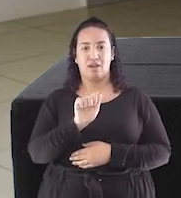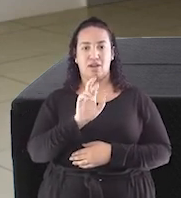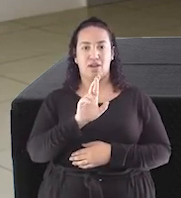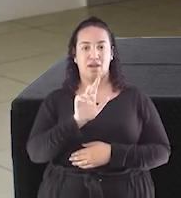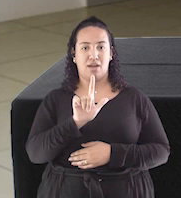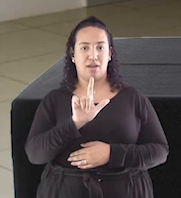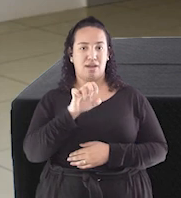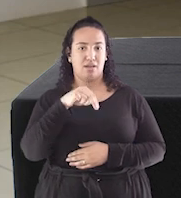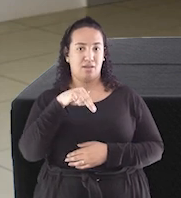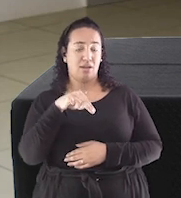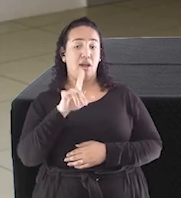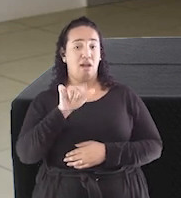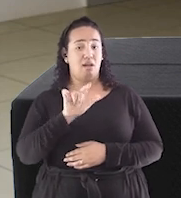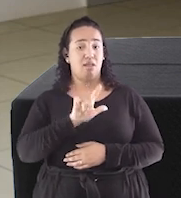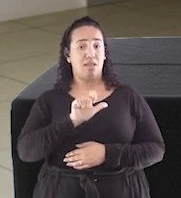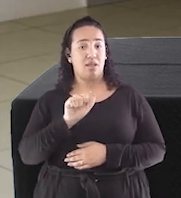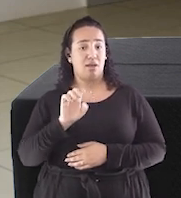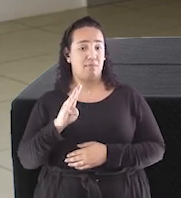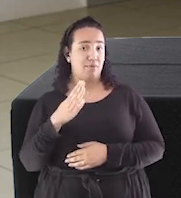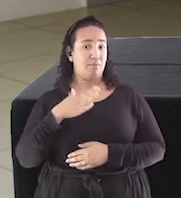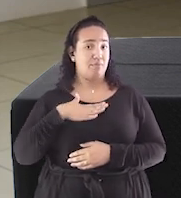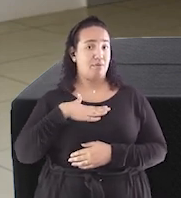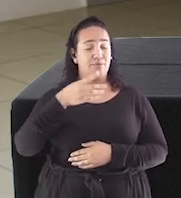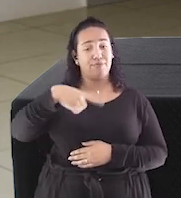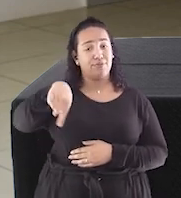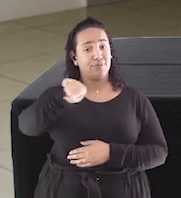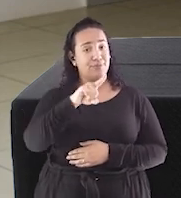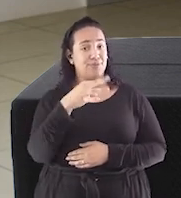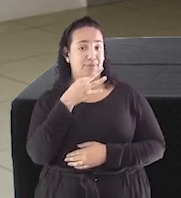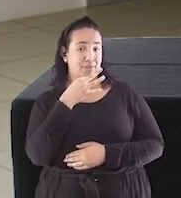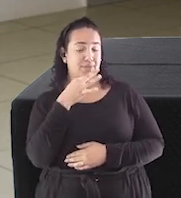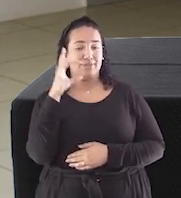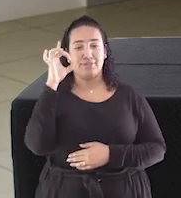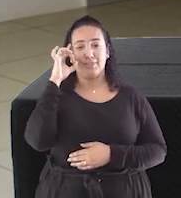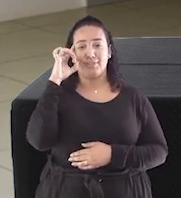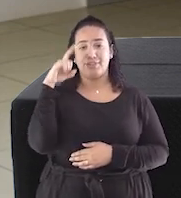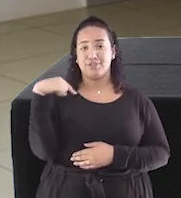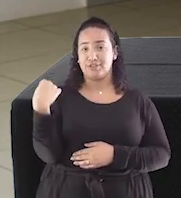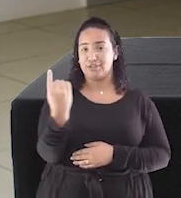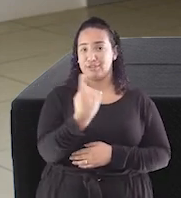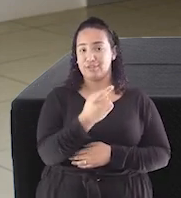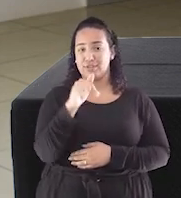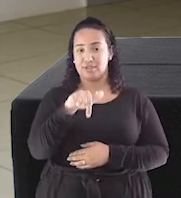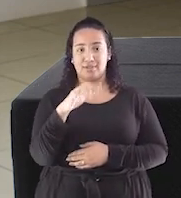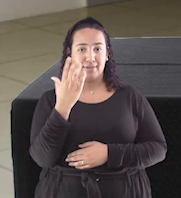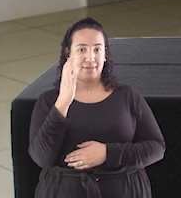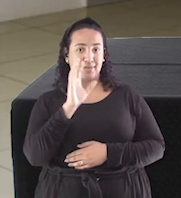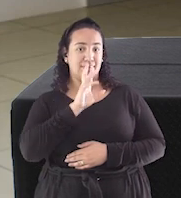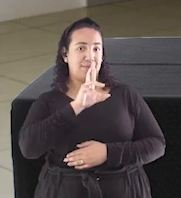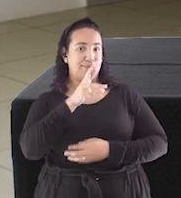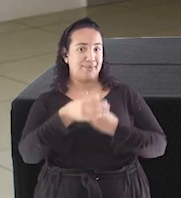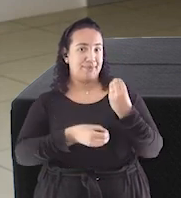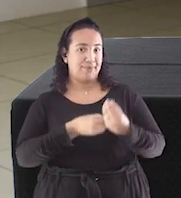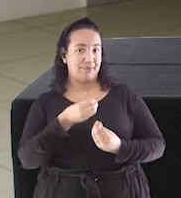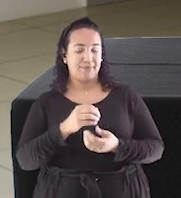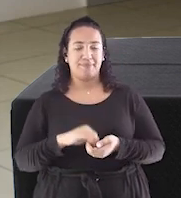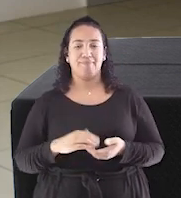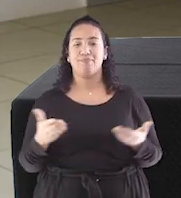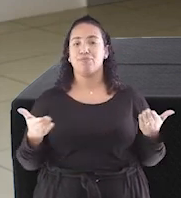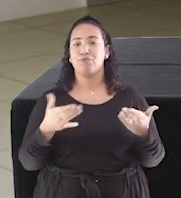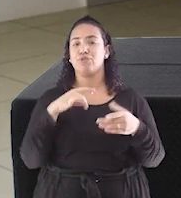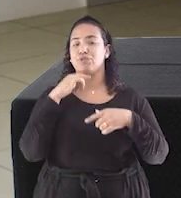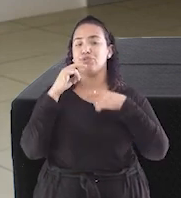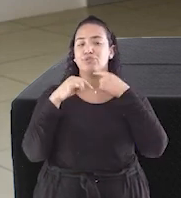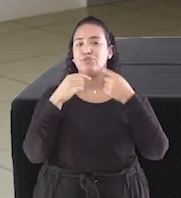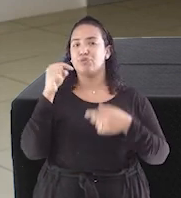vão aprender a conhecer um pouco mais sobre as situações do nosso dia a dia que a ciência pode responder. E a dúvida de